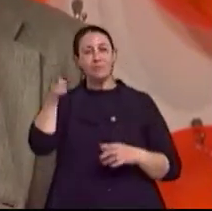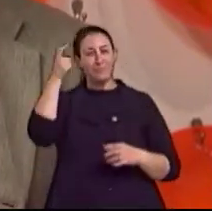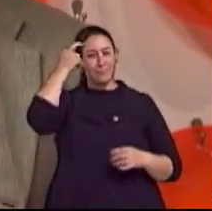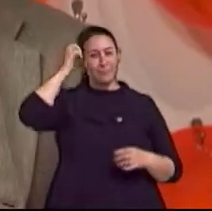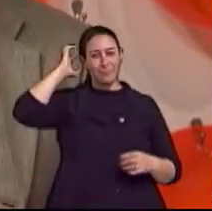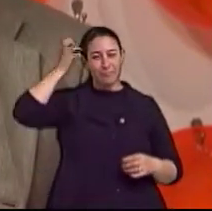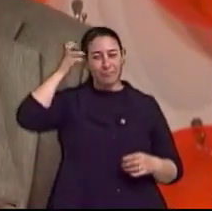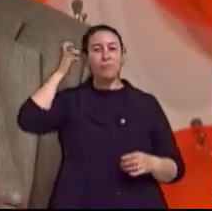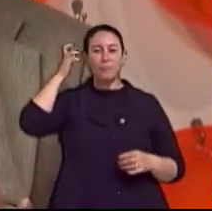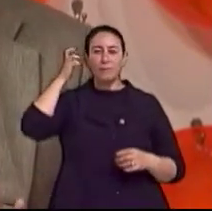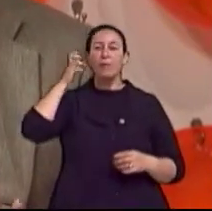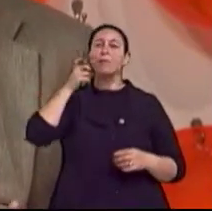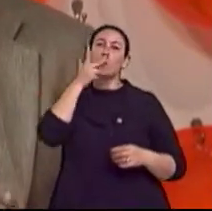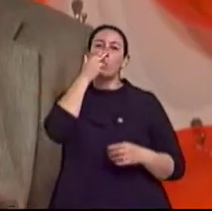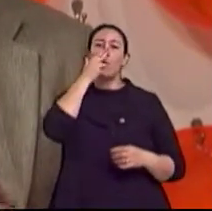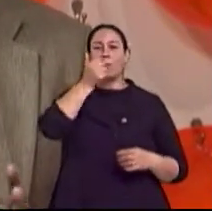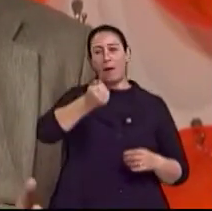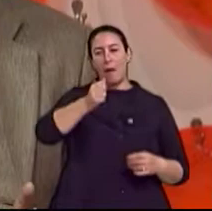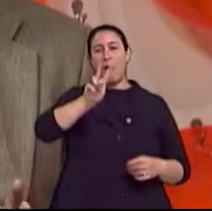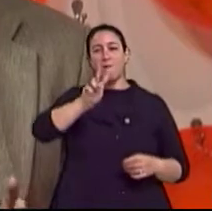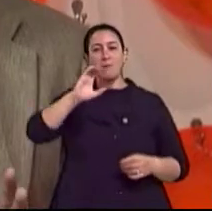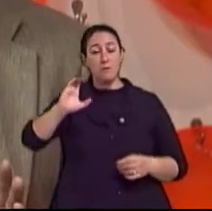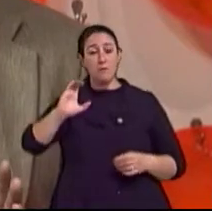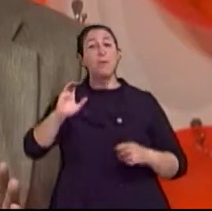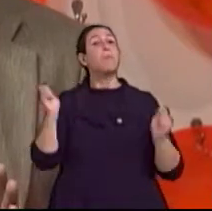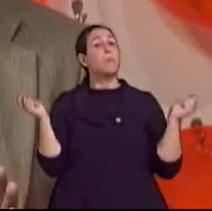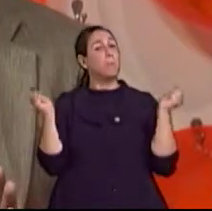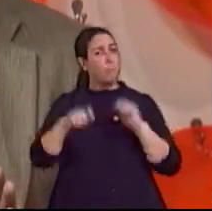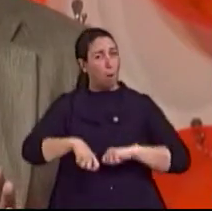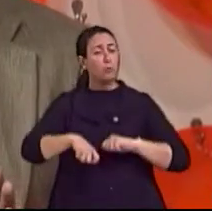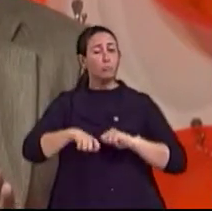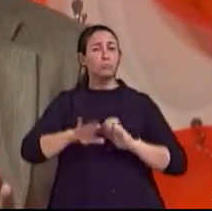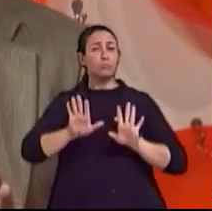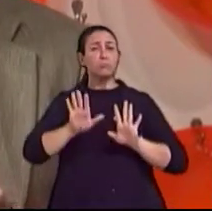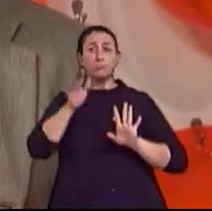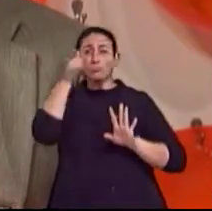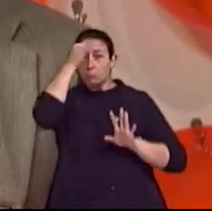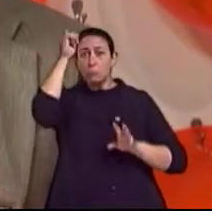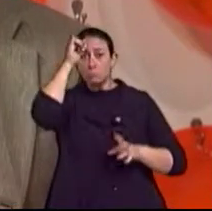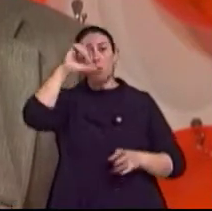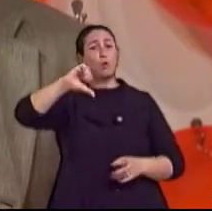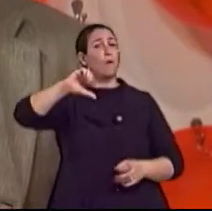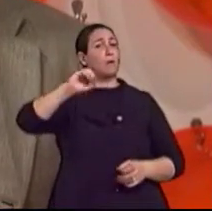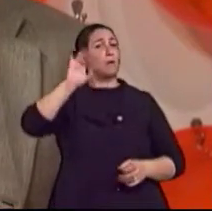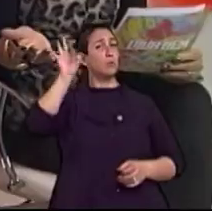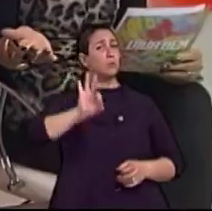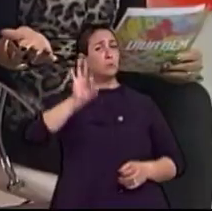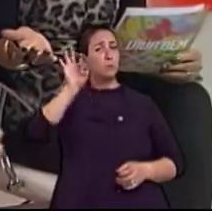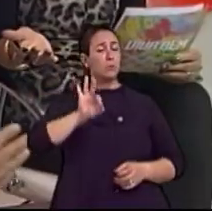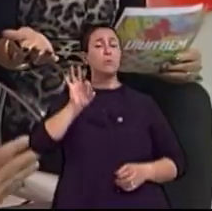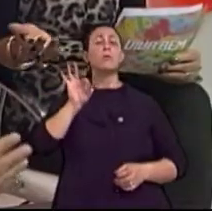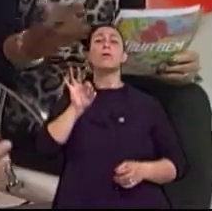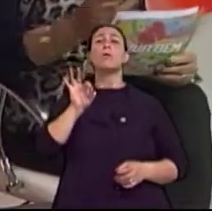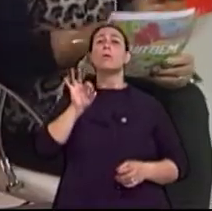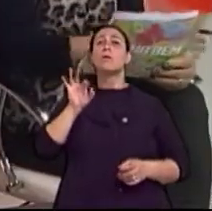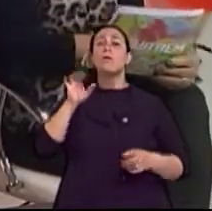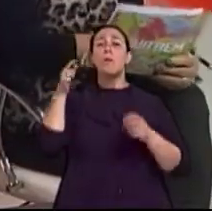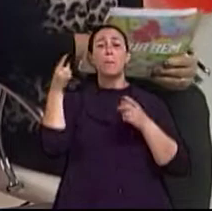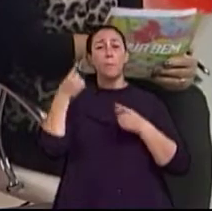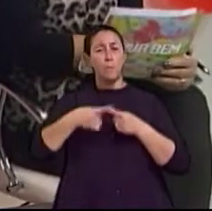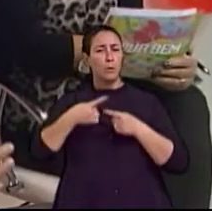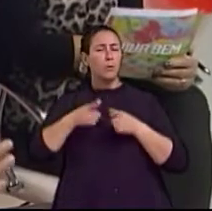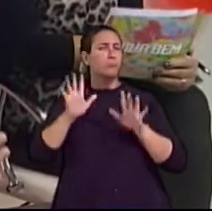como o AVC, ela pode ser prevenida em até 90% dos casos. O que é fantástico! O que representa